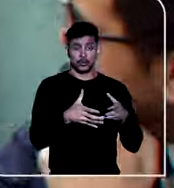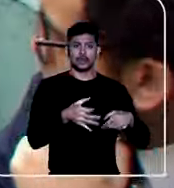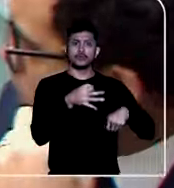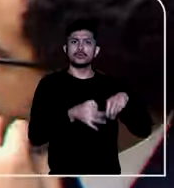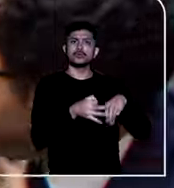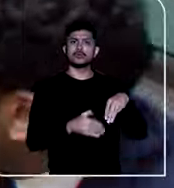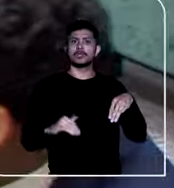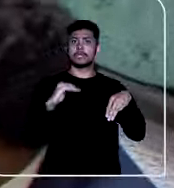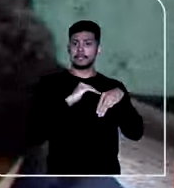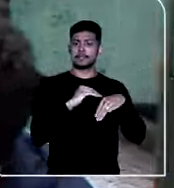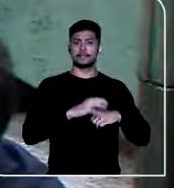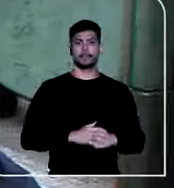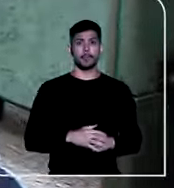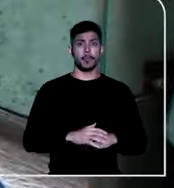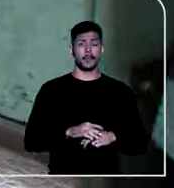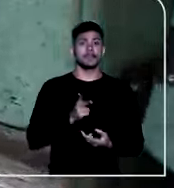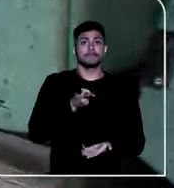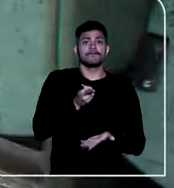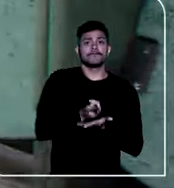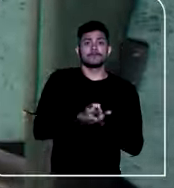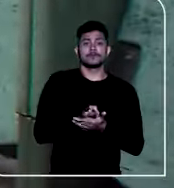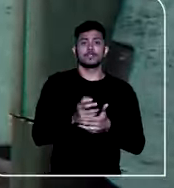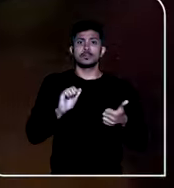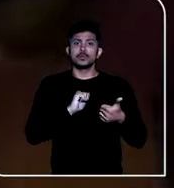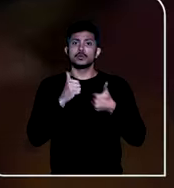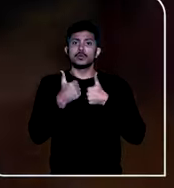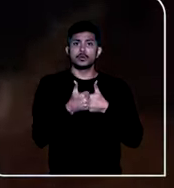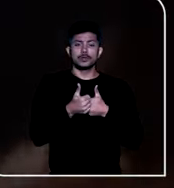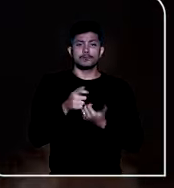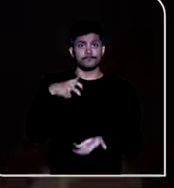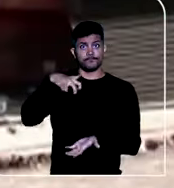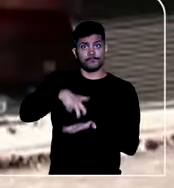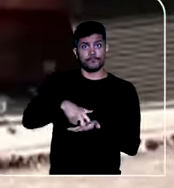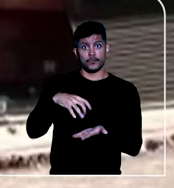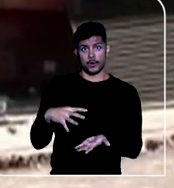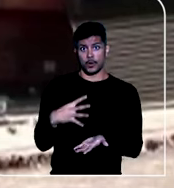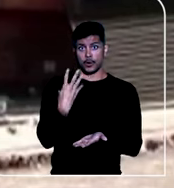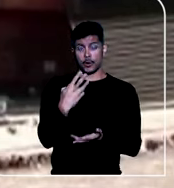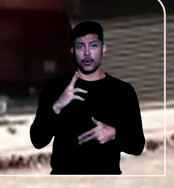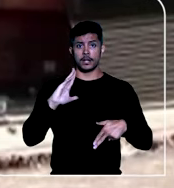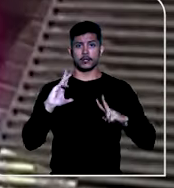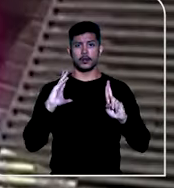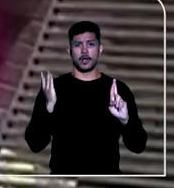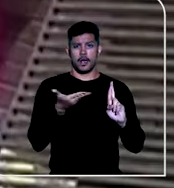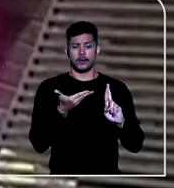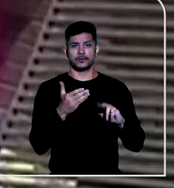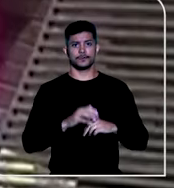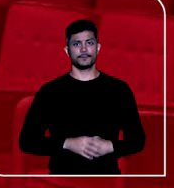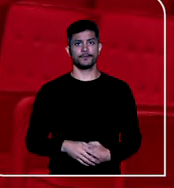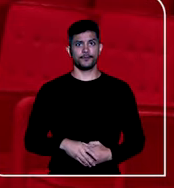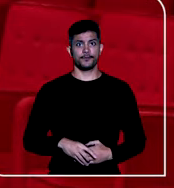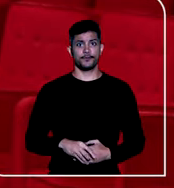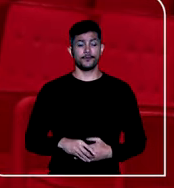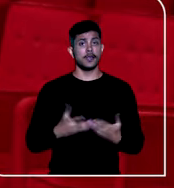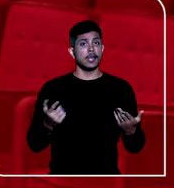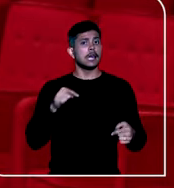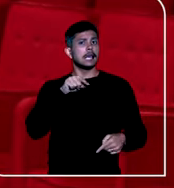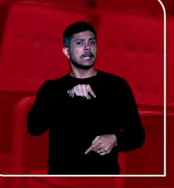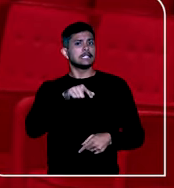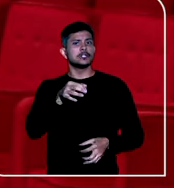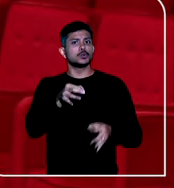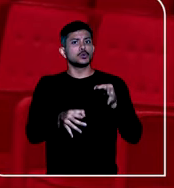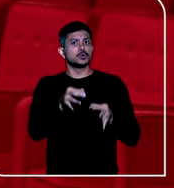manteve a anulação do júri que condenou quatro réus pela tragédia da Boate Kiss, em Santa Maria, Rio Grande do Sul. No julgamento